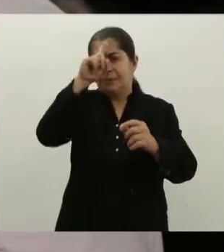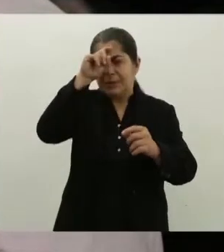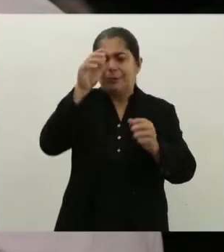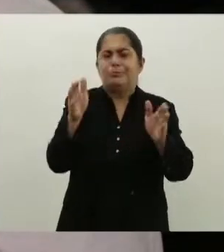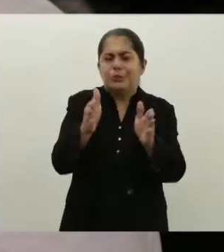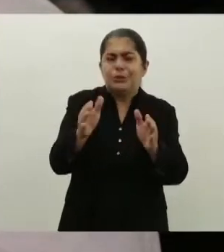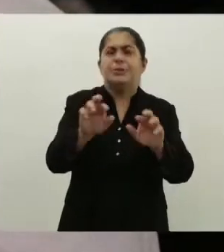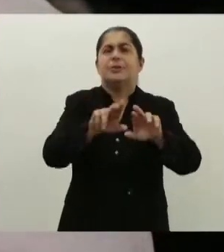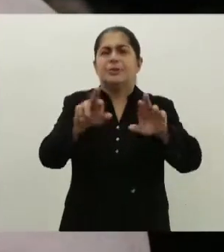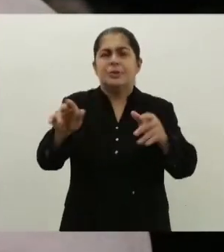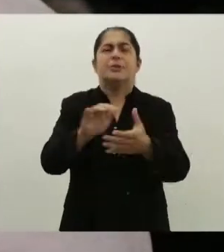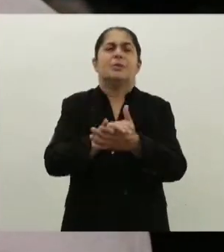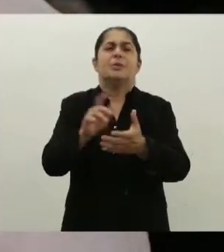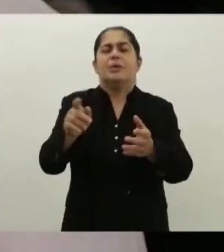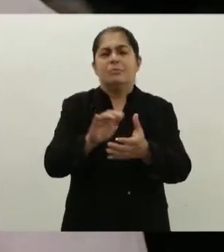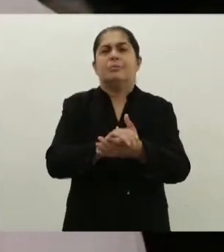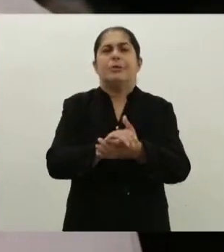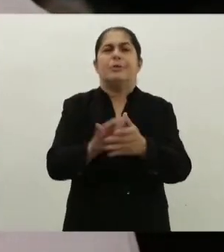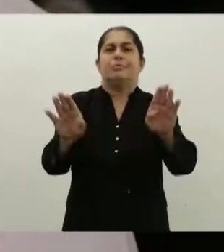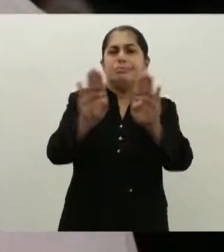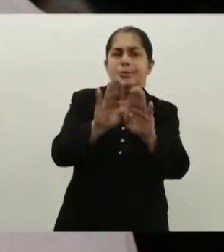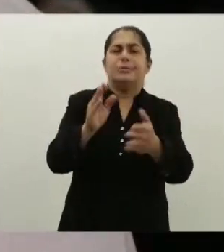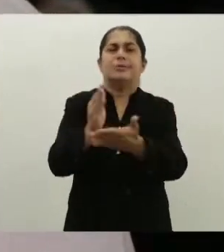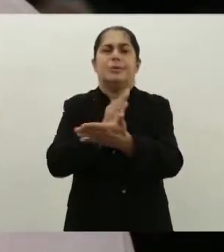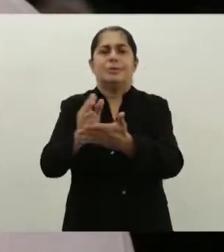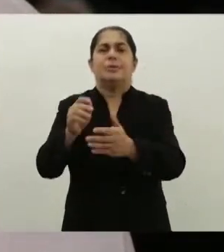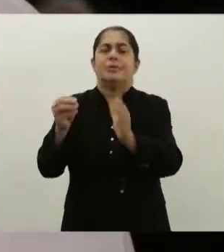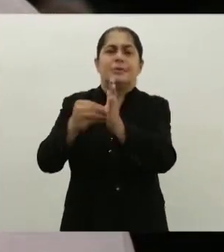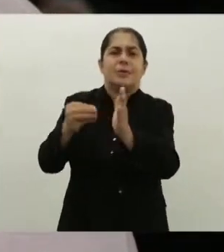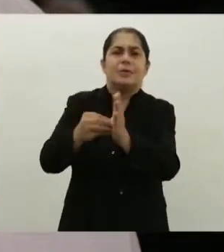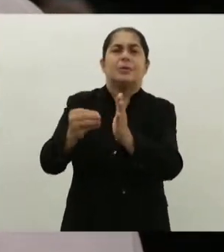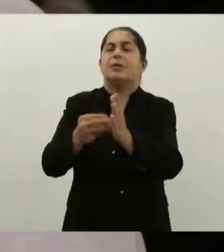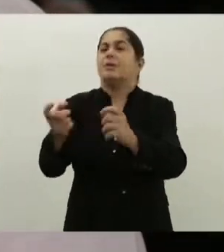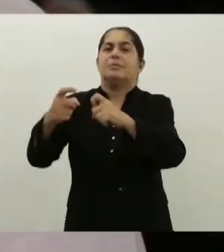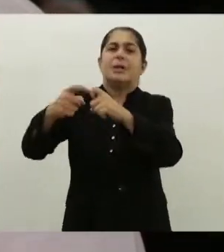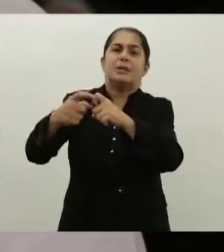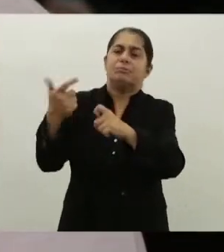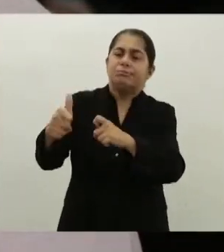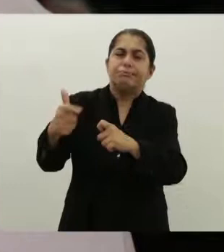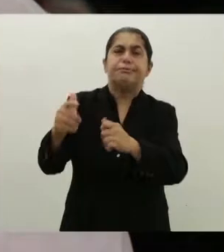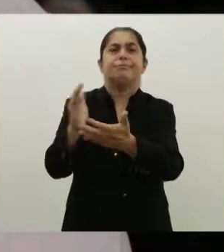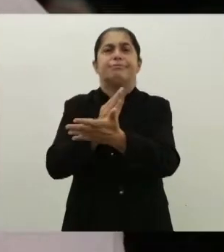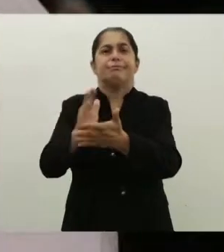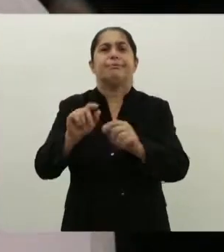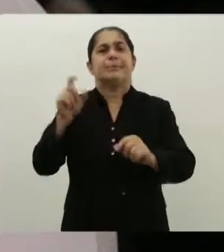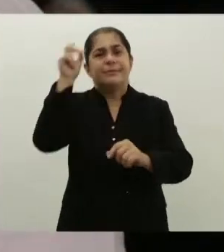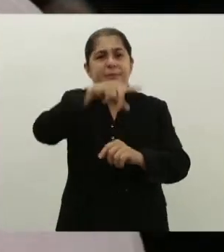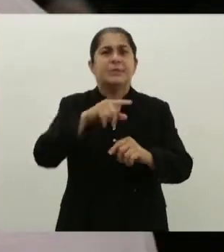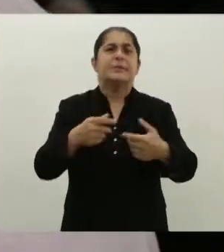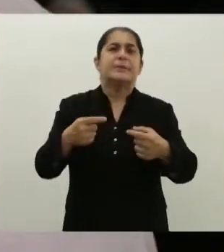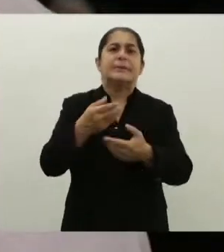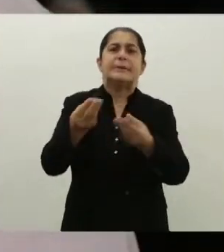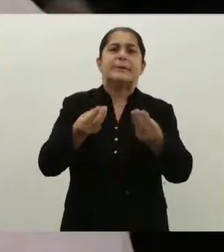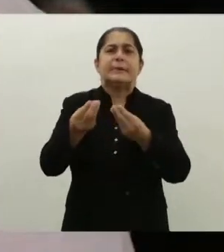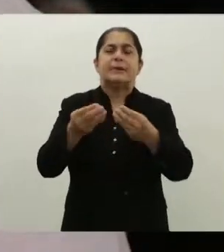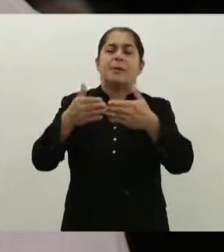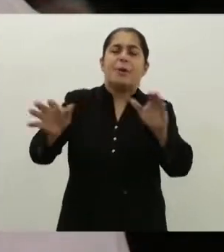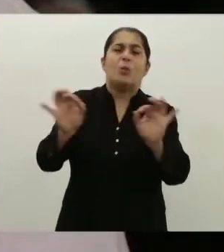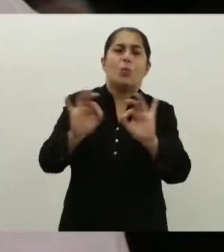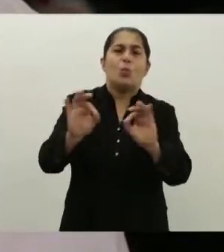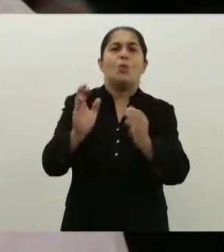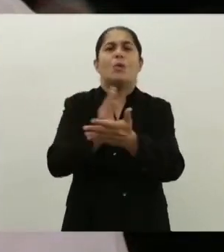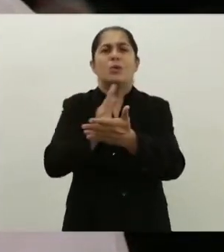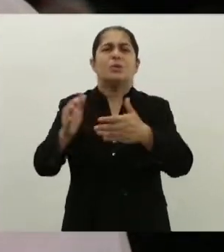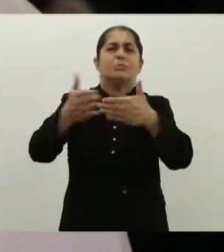alguma inauguração, o CRM não liberou ainda a abertura, não tem médicos. E a população está a